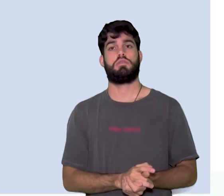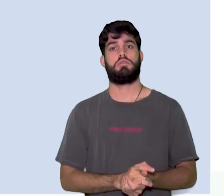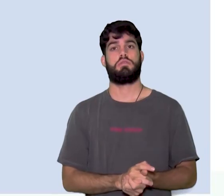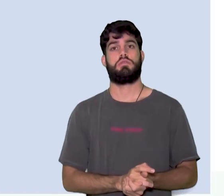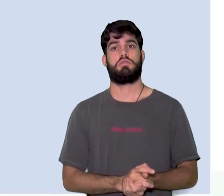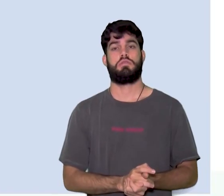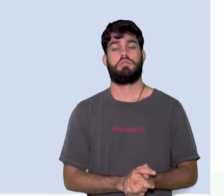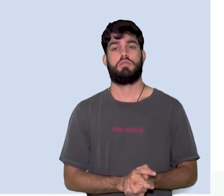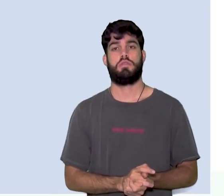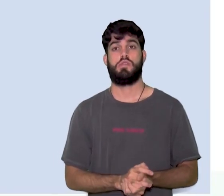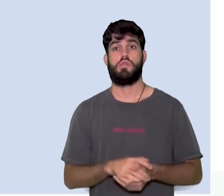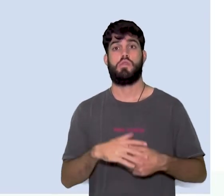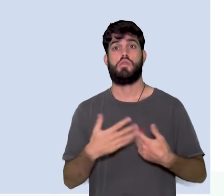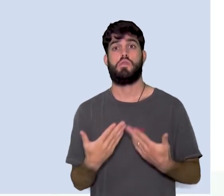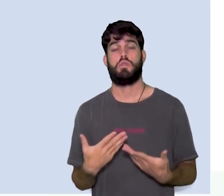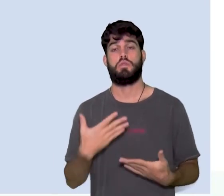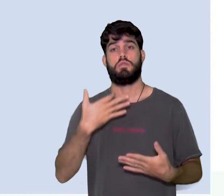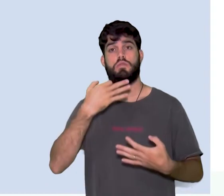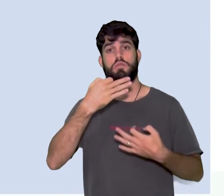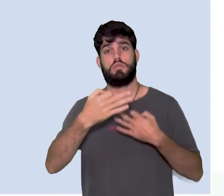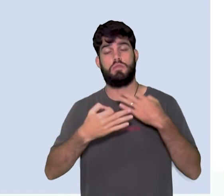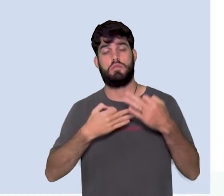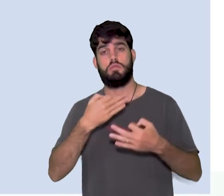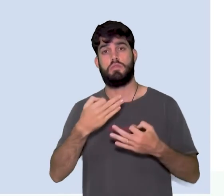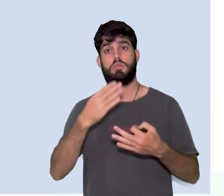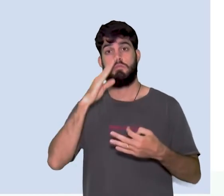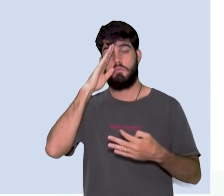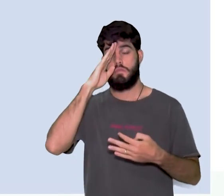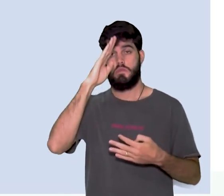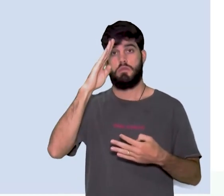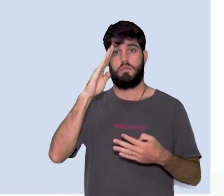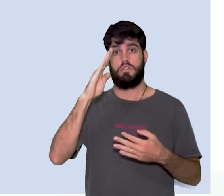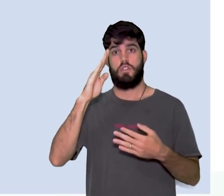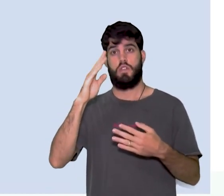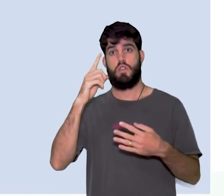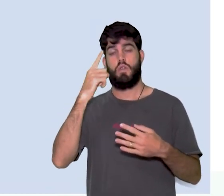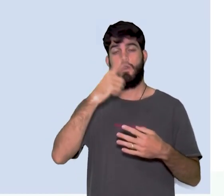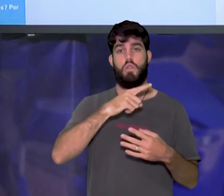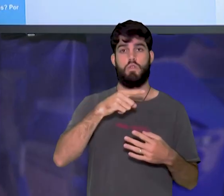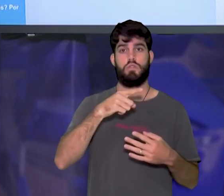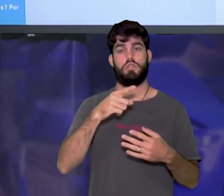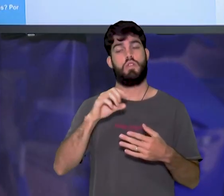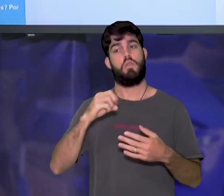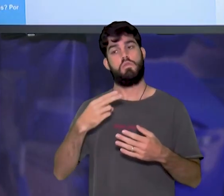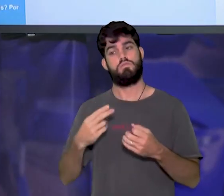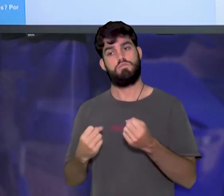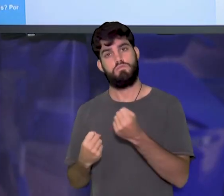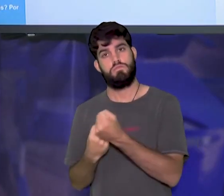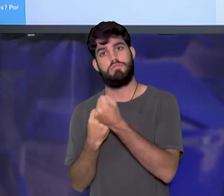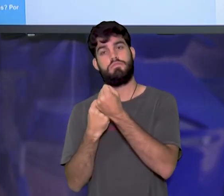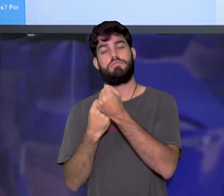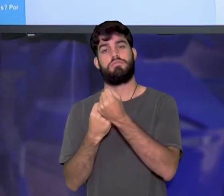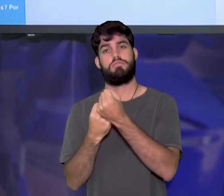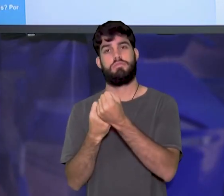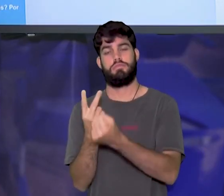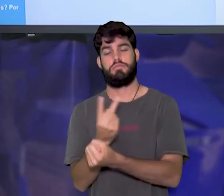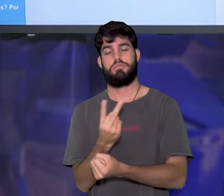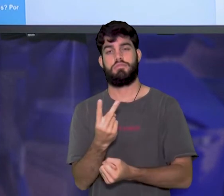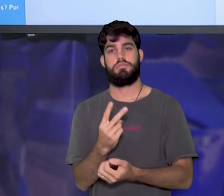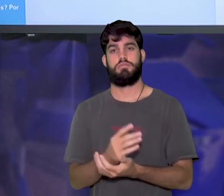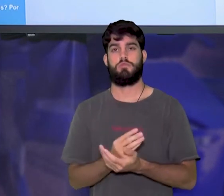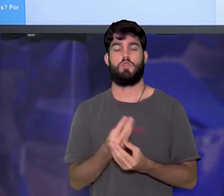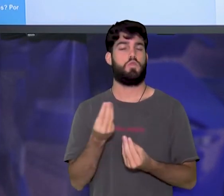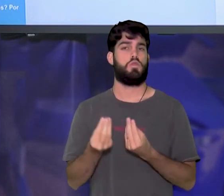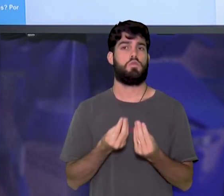Que argumentos principais foram utilizados contra e a favor de cada tese? Então, como foi essa